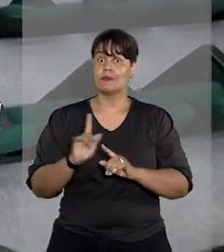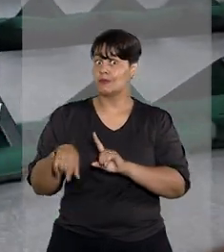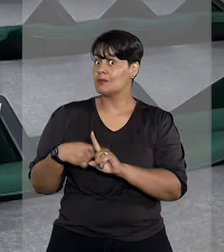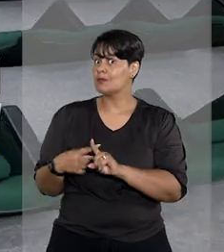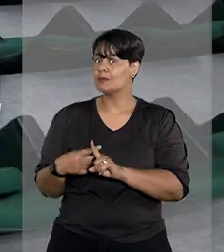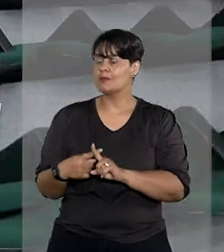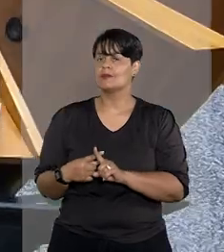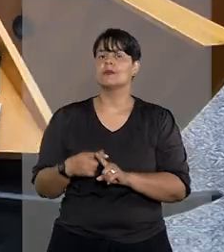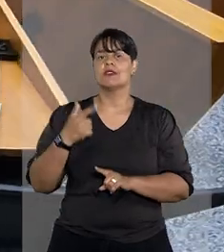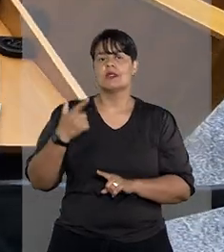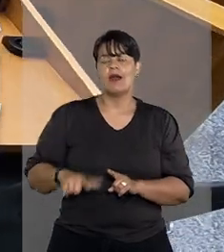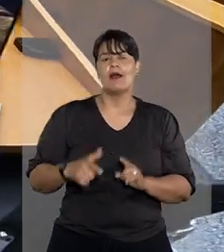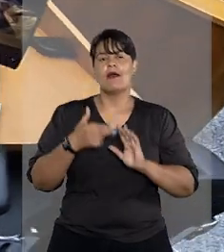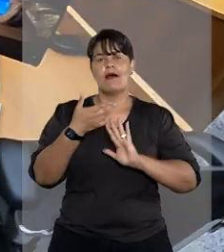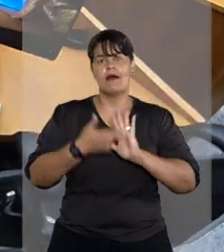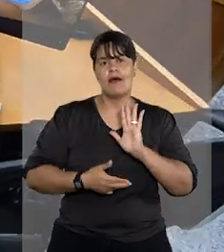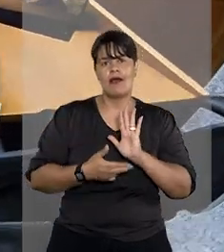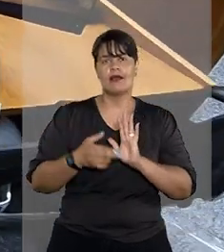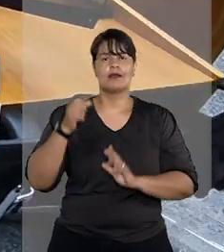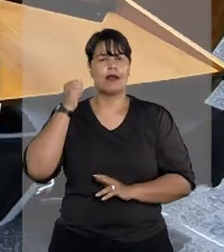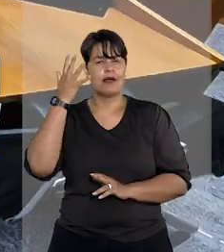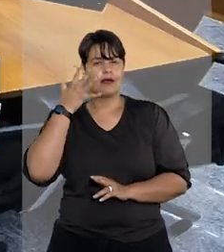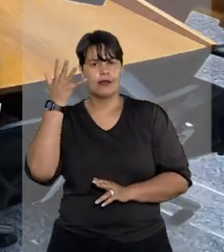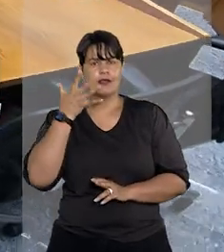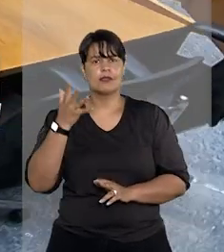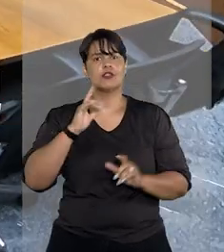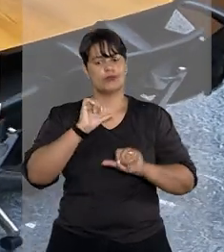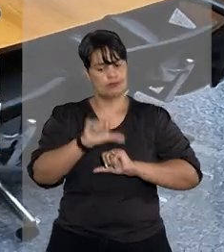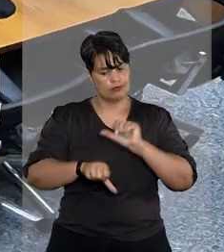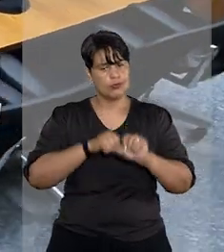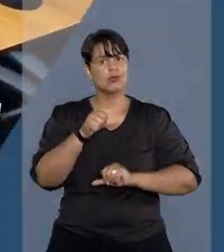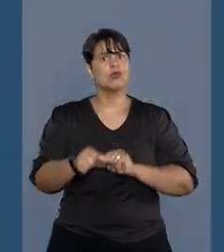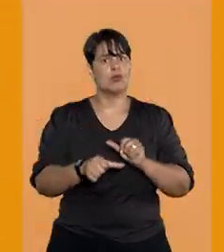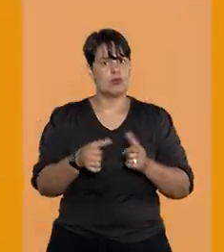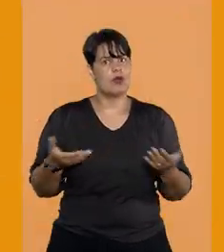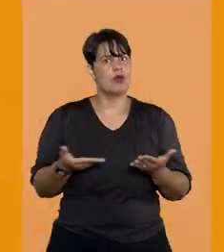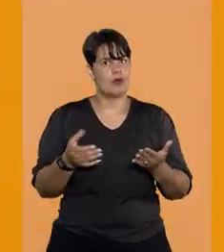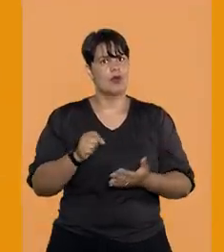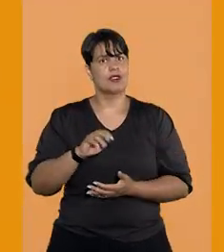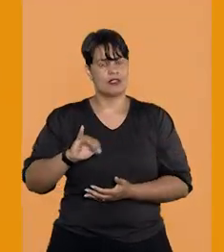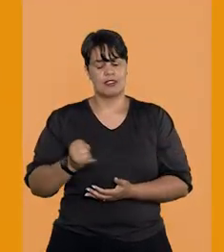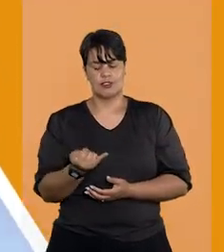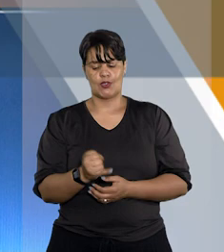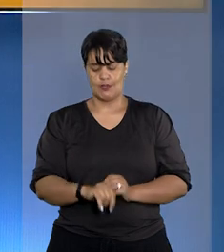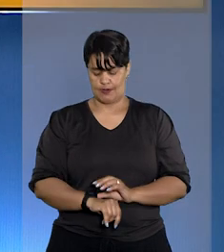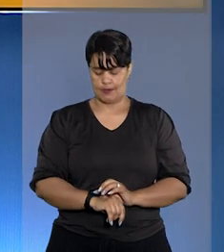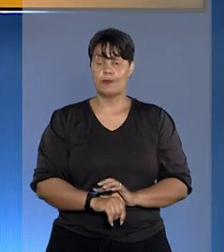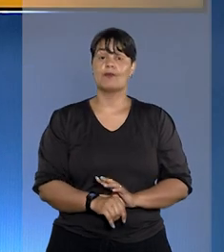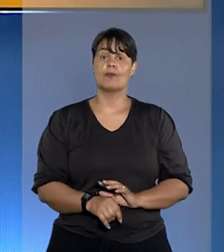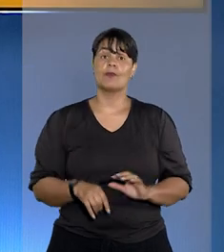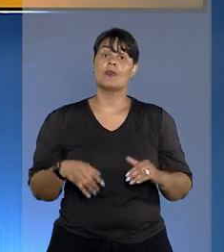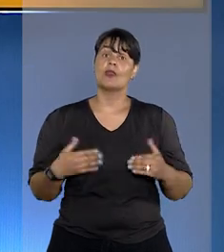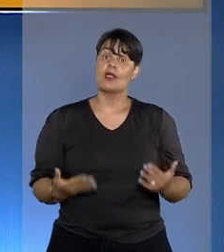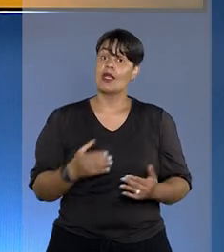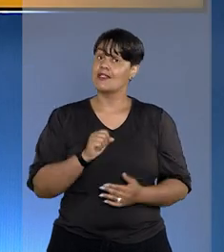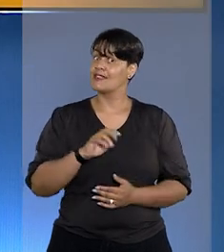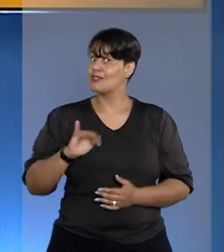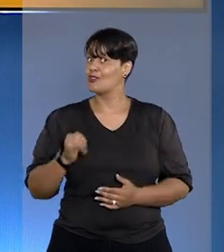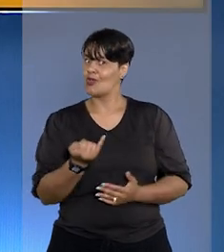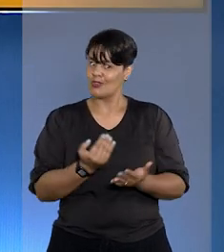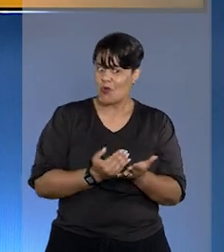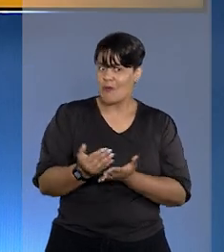atualizadas regras de sustentação oral para o julgamento de recursos internos no STJ. O STJ